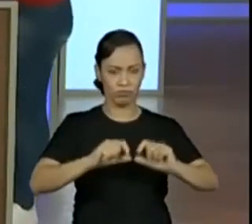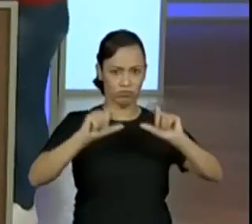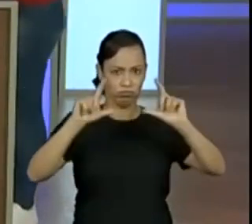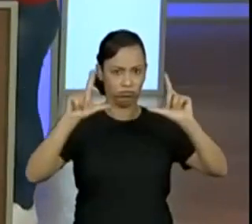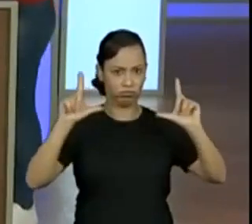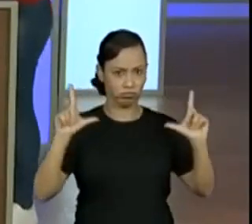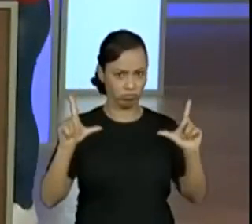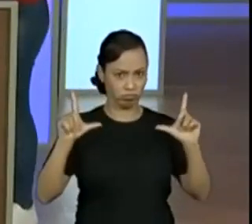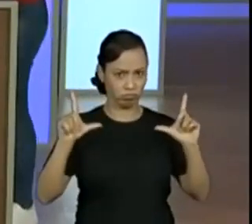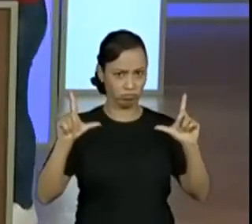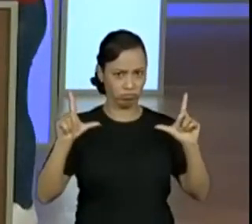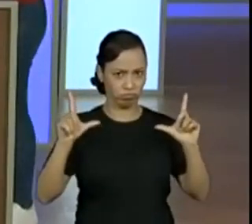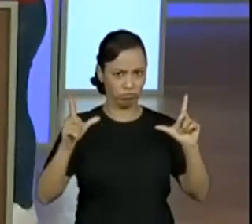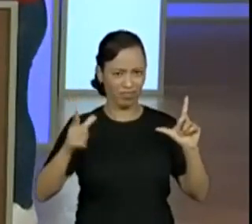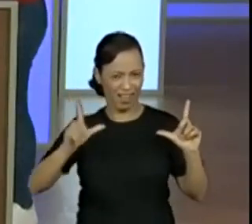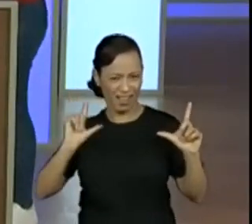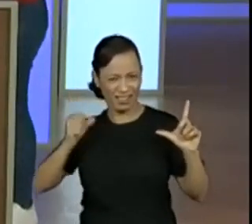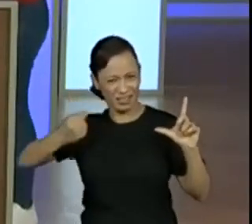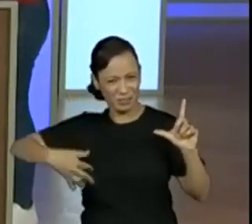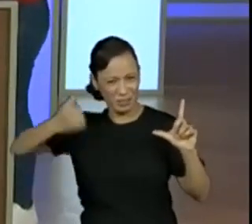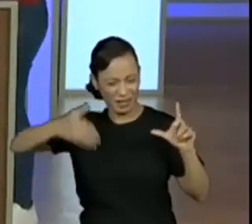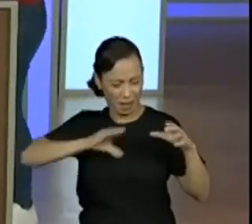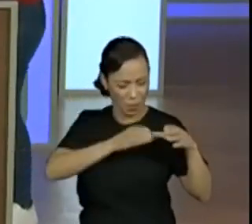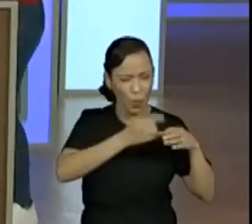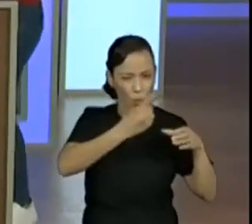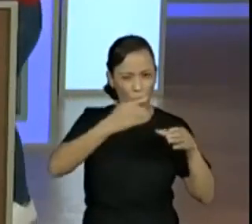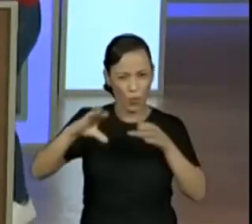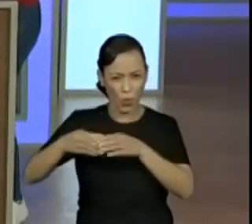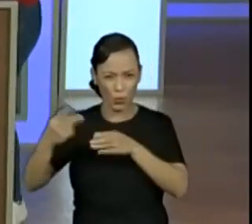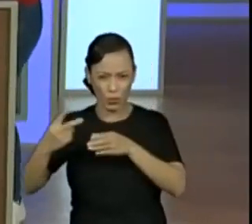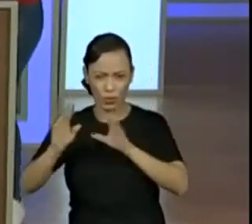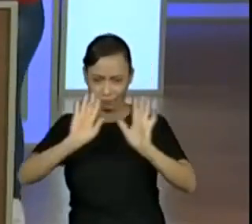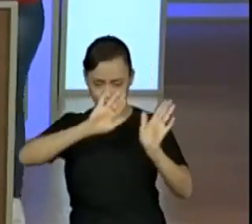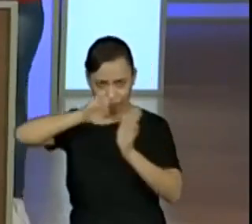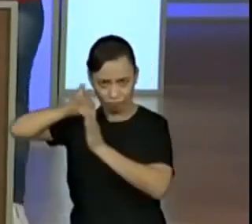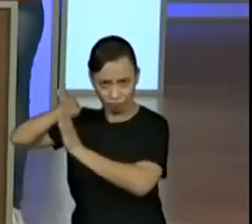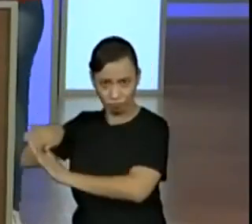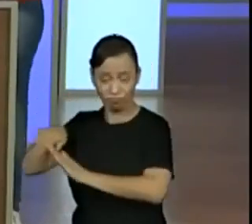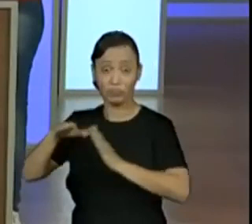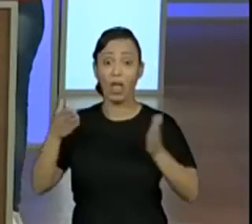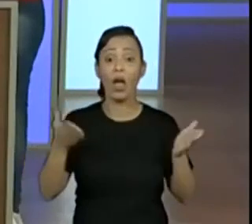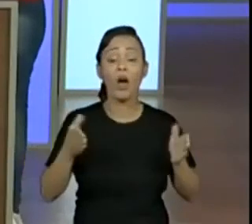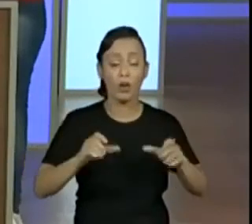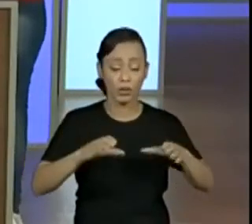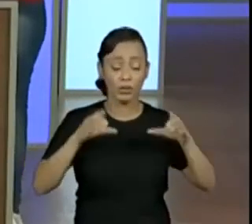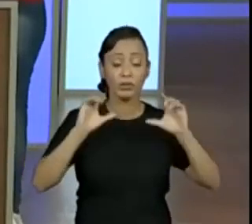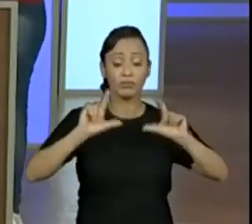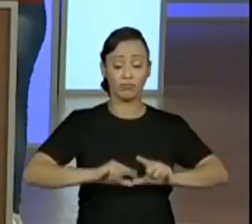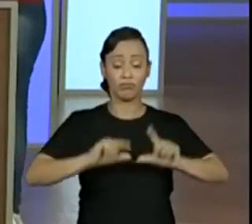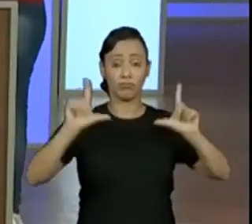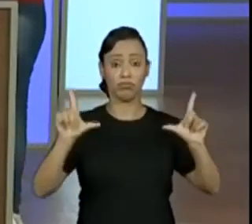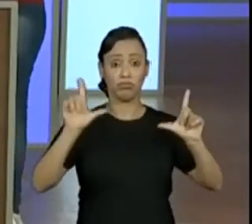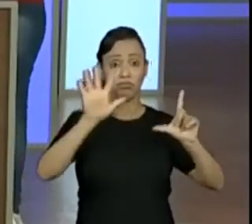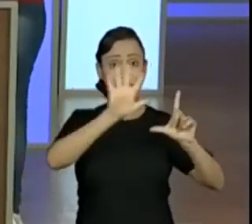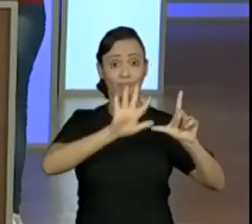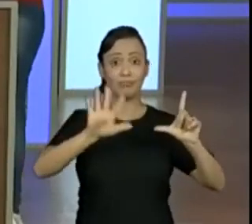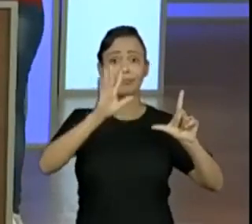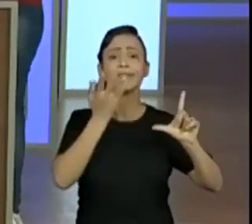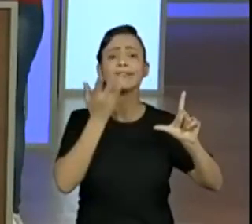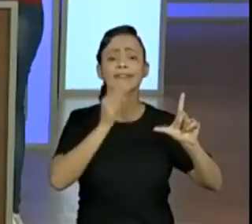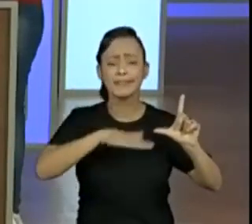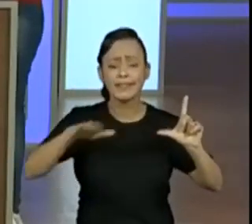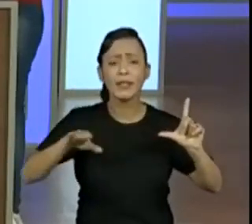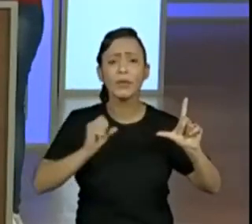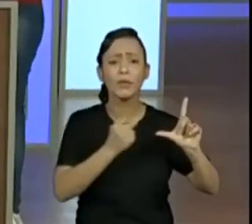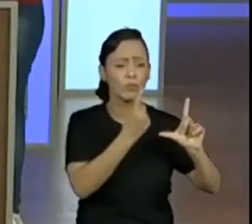texto, se não tivesse o texto. Olha lá, a Luísa colocou três, o Lucas colocou três, três crianças, né?